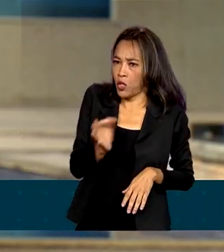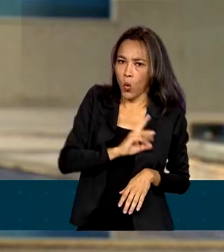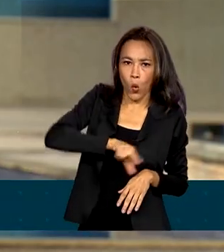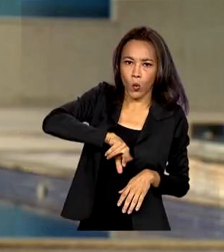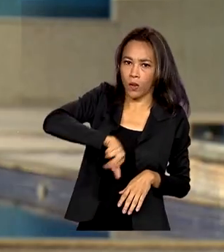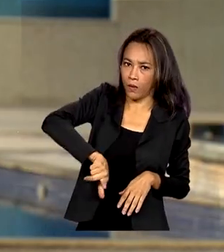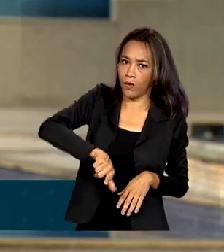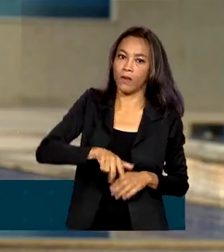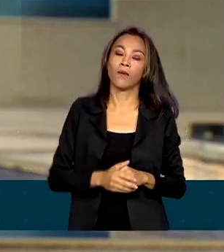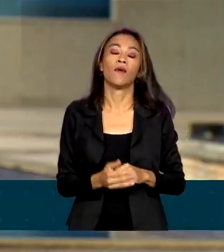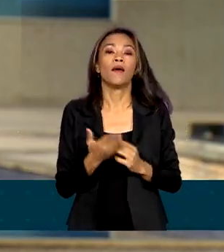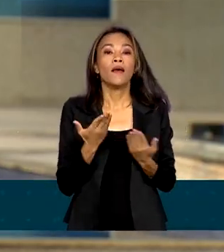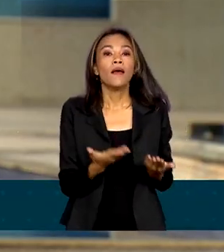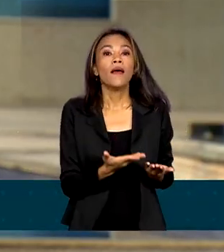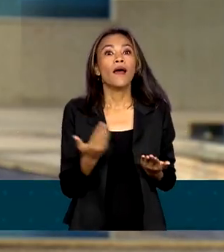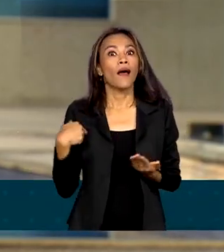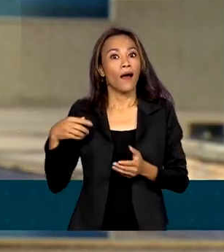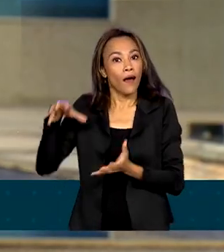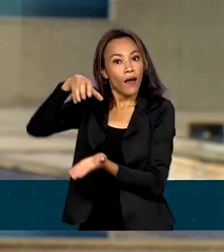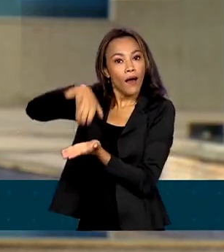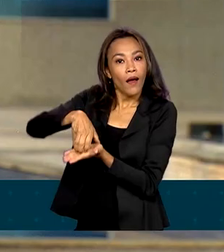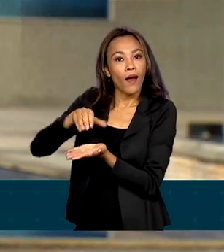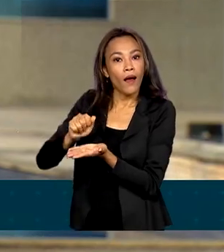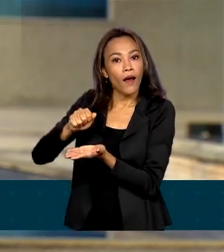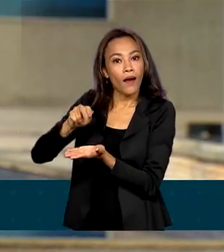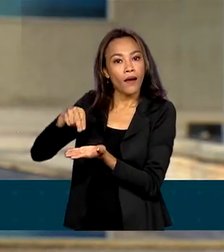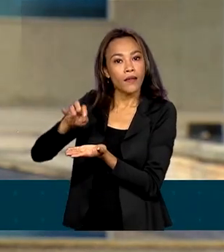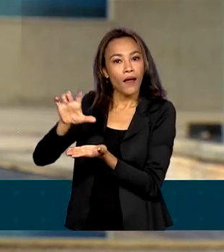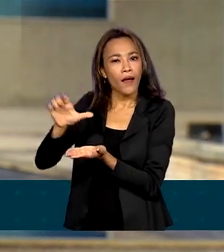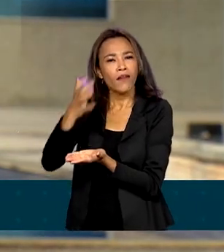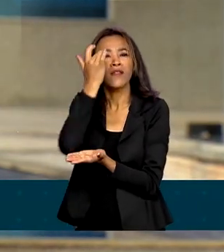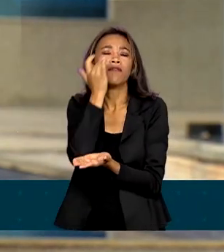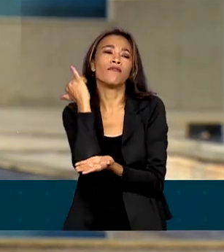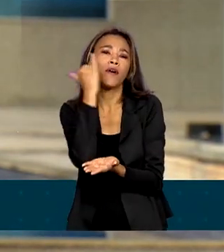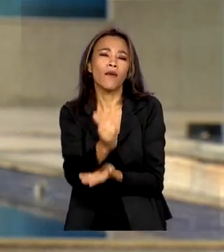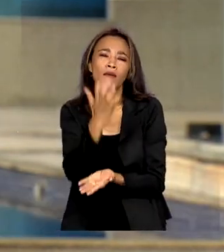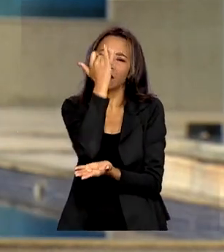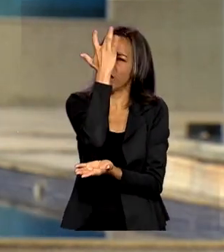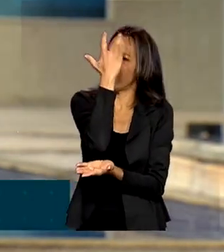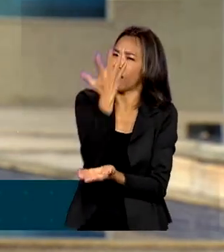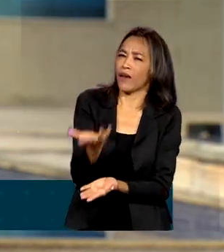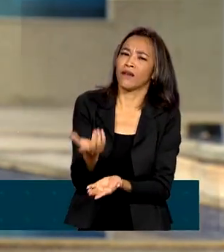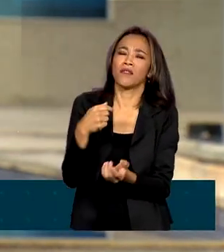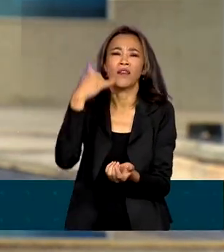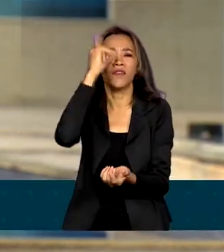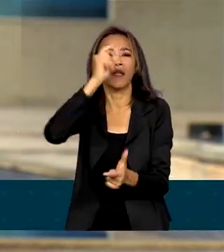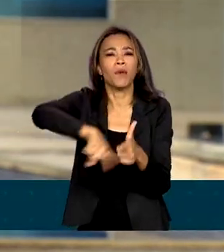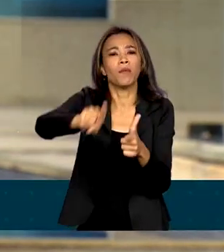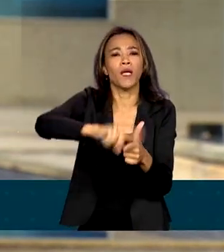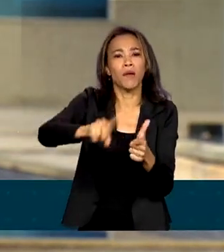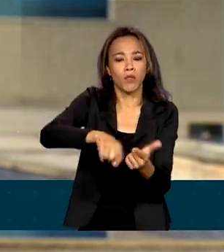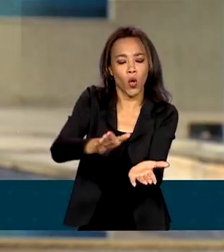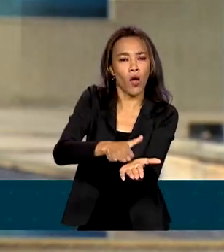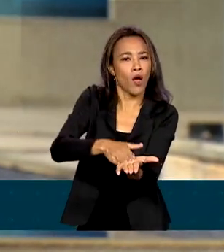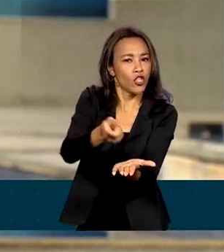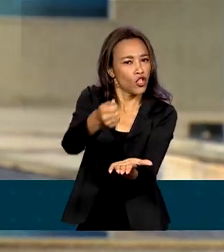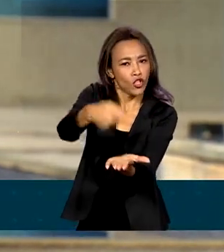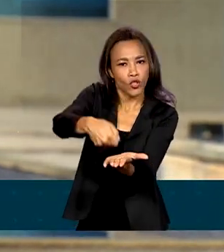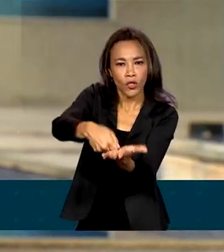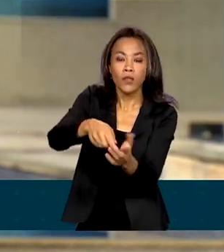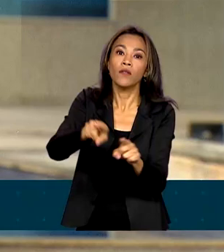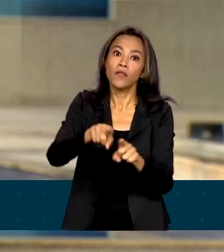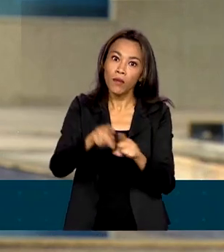acredita que a medida vai facilitar a vida do consumidor, evitar problemas com cobranças e até mesmo a suspensão no